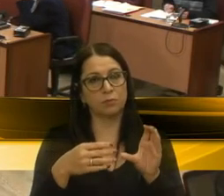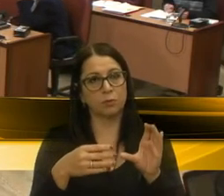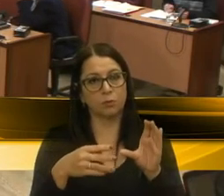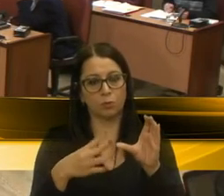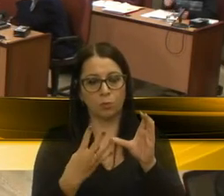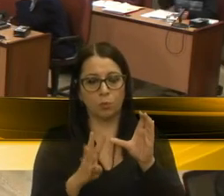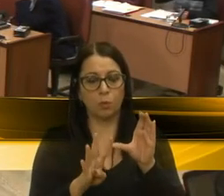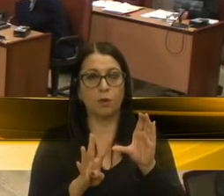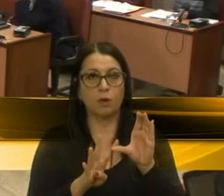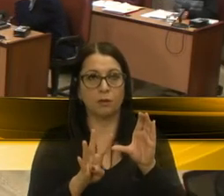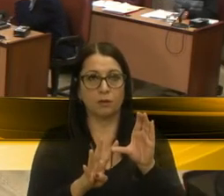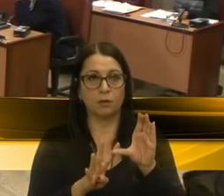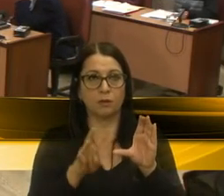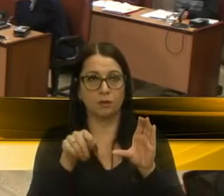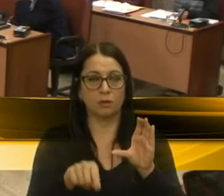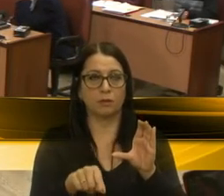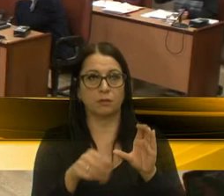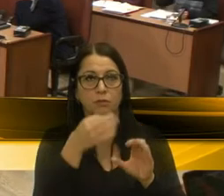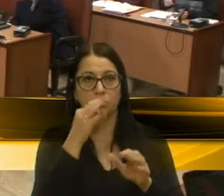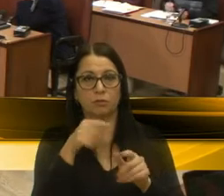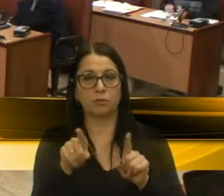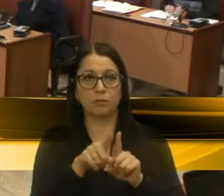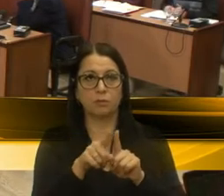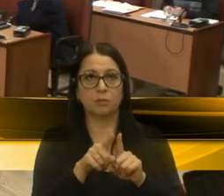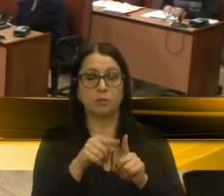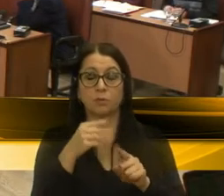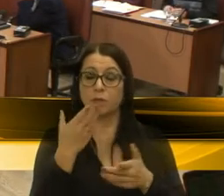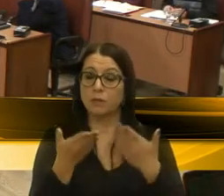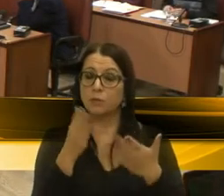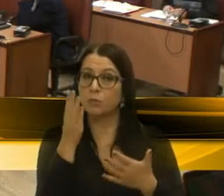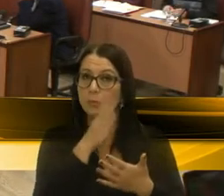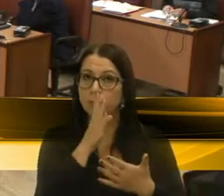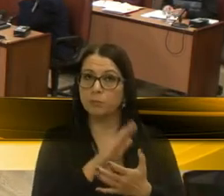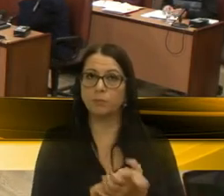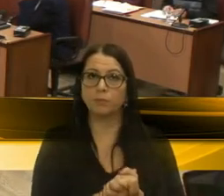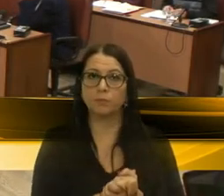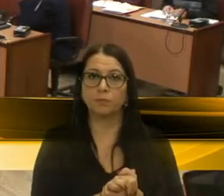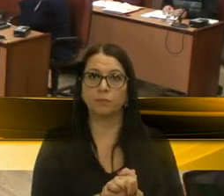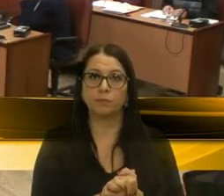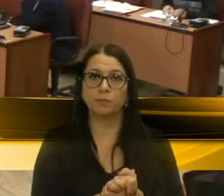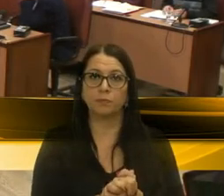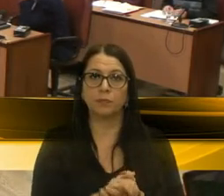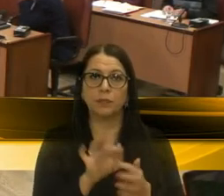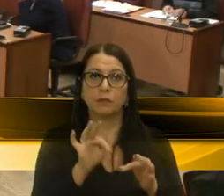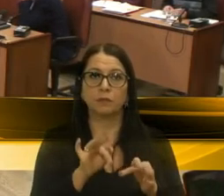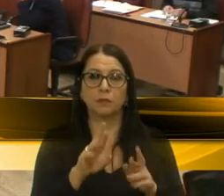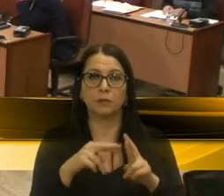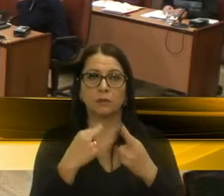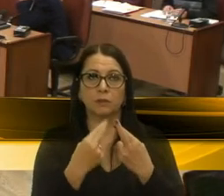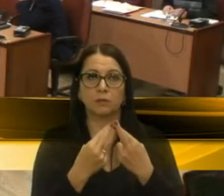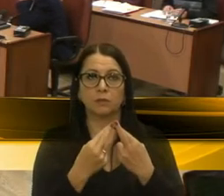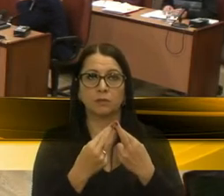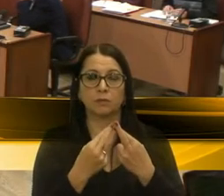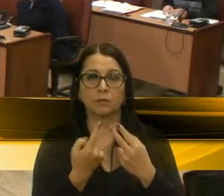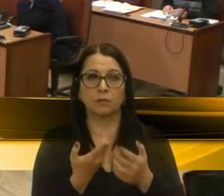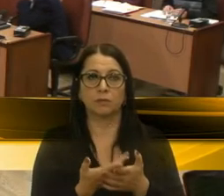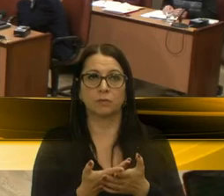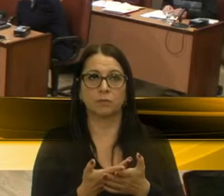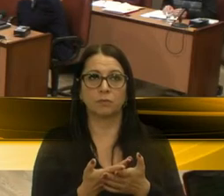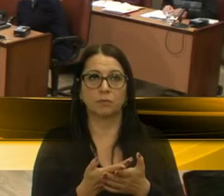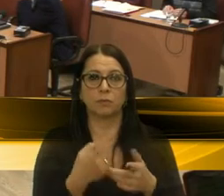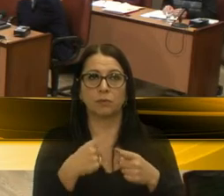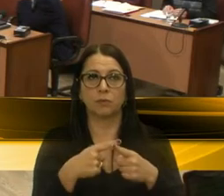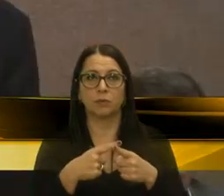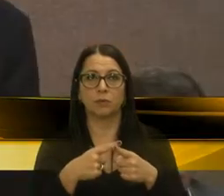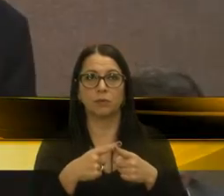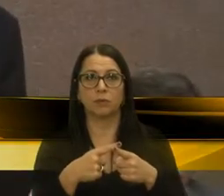aqui de Caxi do Toda, que também nos atendeu rapidamente, não participamos, encerramos a nossa reunião por causa, devido que nós fiquemos